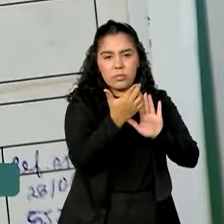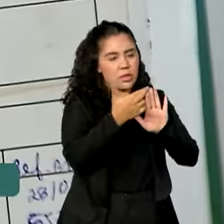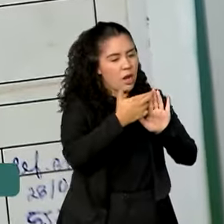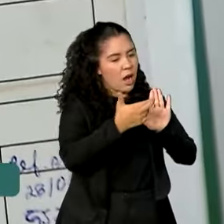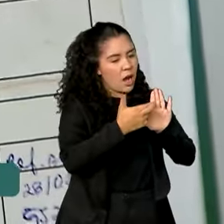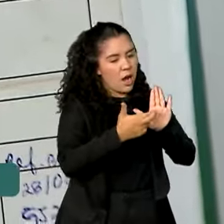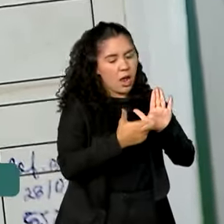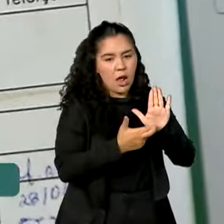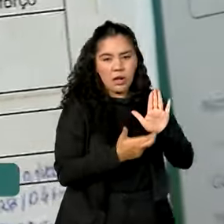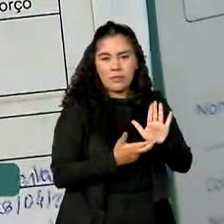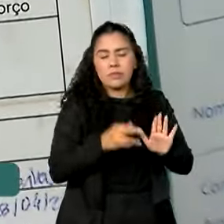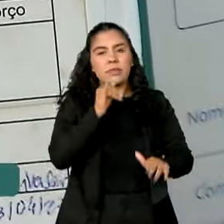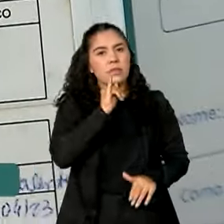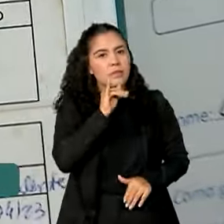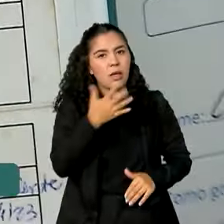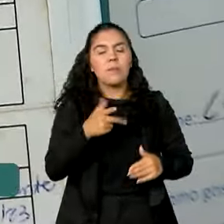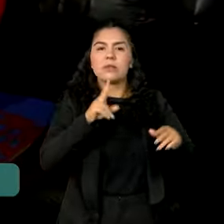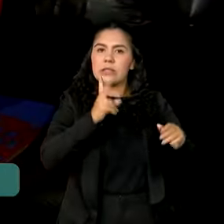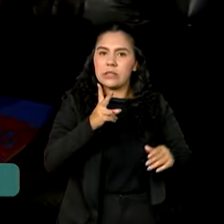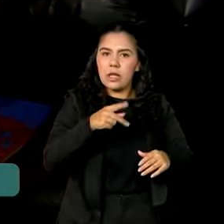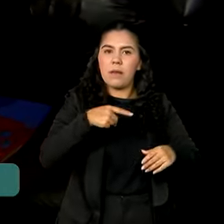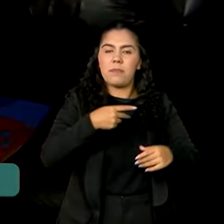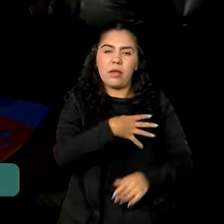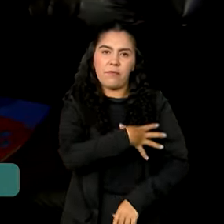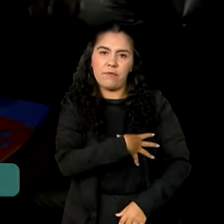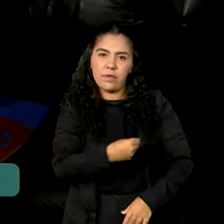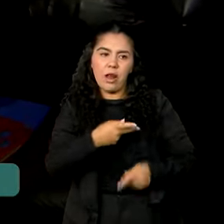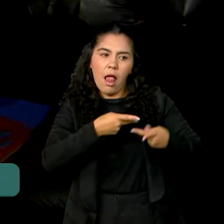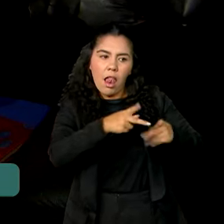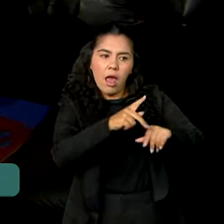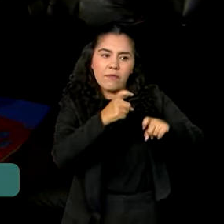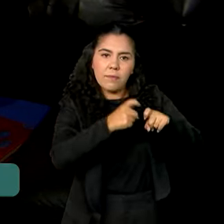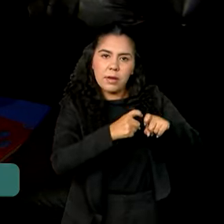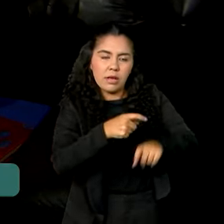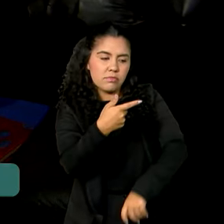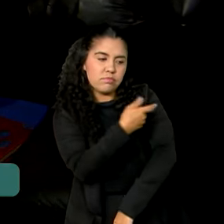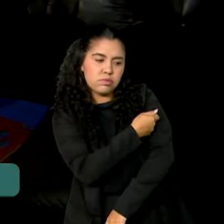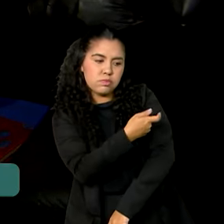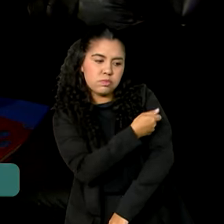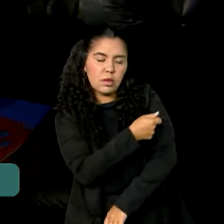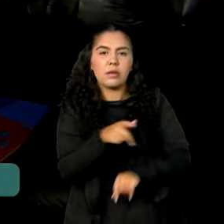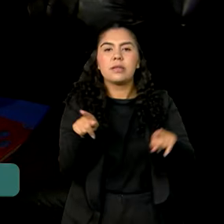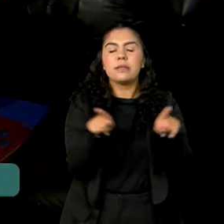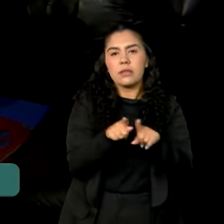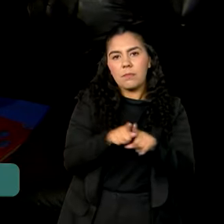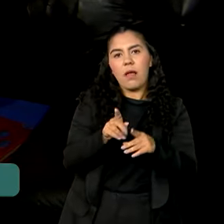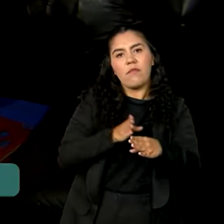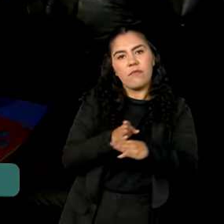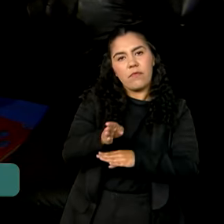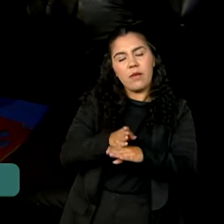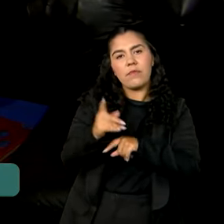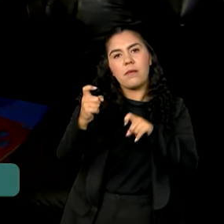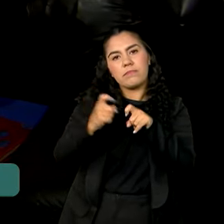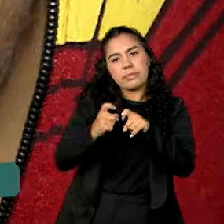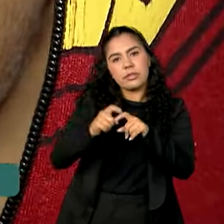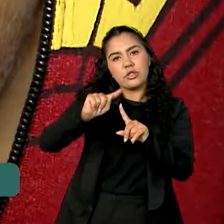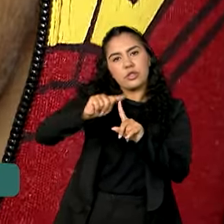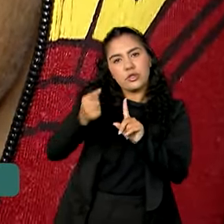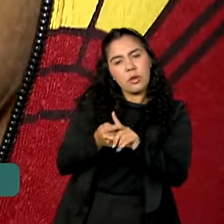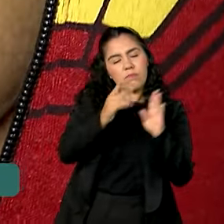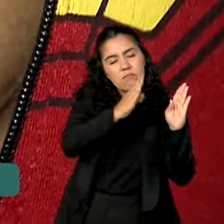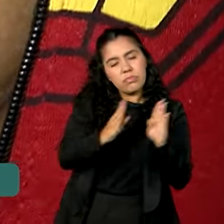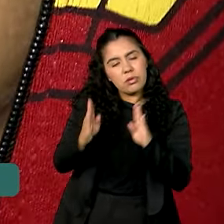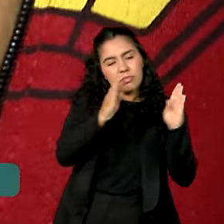mantendo atualizada a carteira de vacinação das crianças e o pré-natal pelo sistema único de saúde em dia.